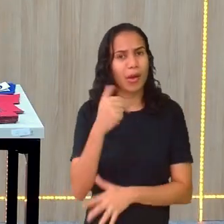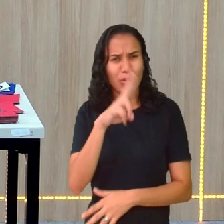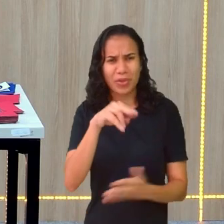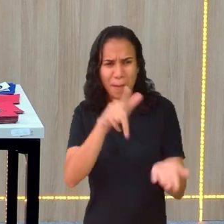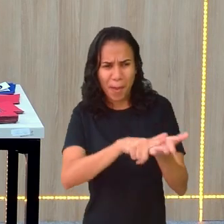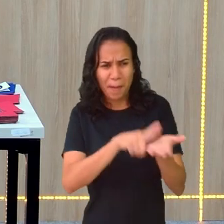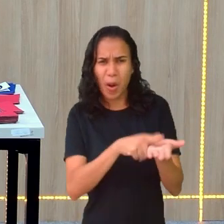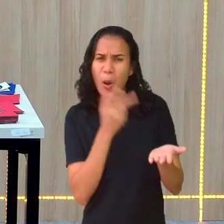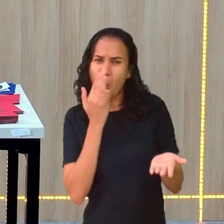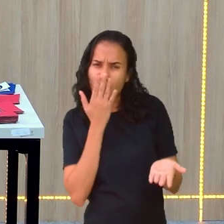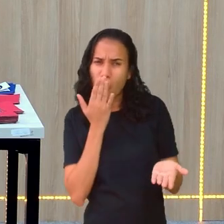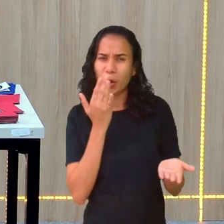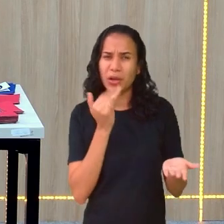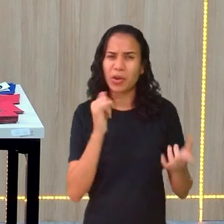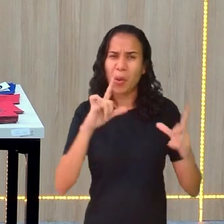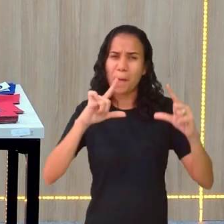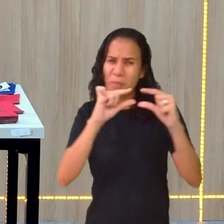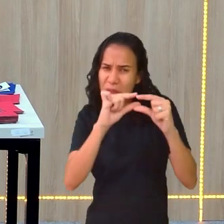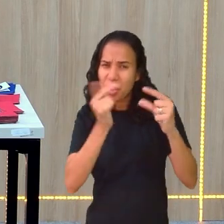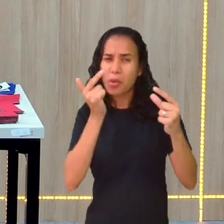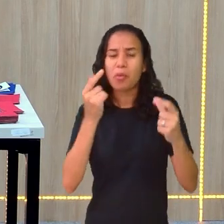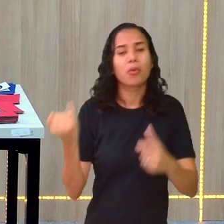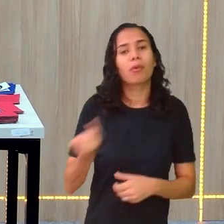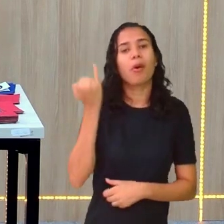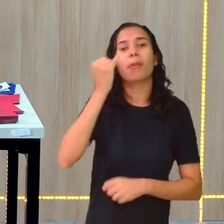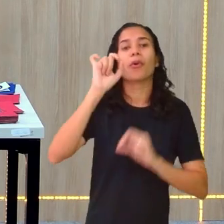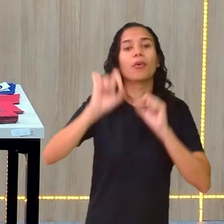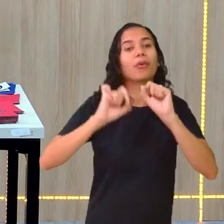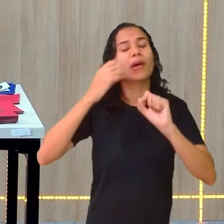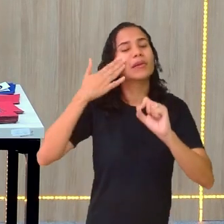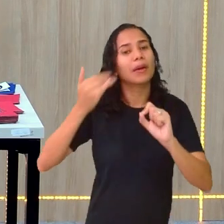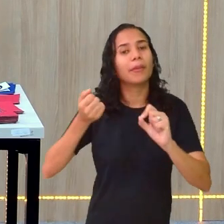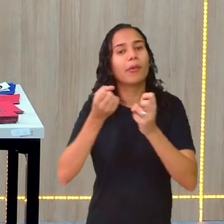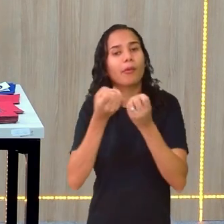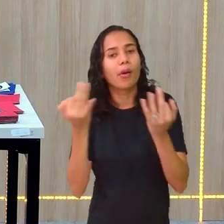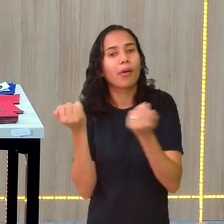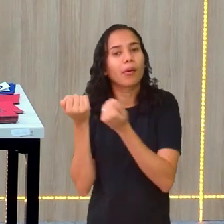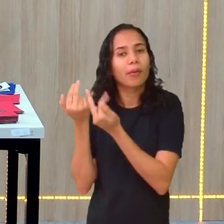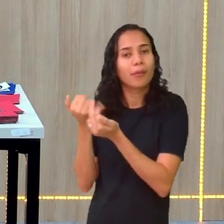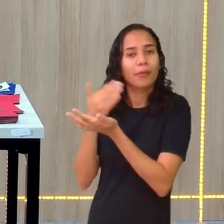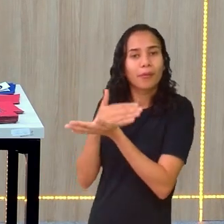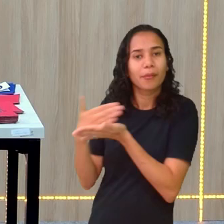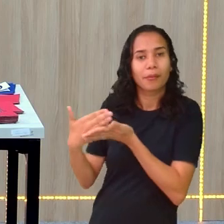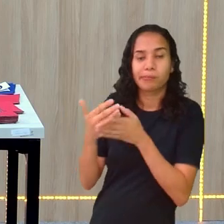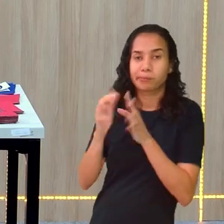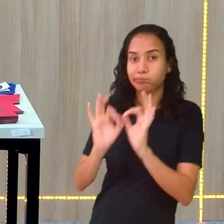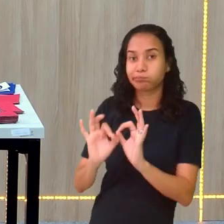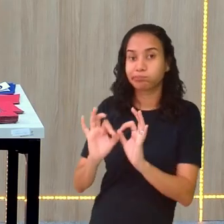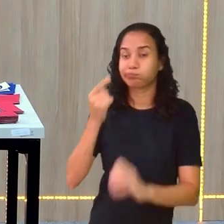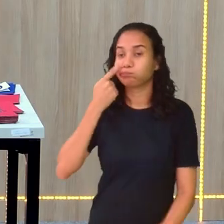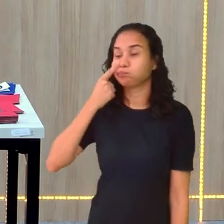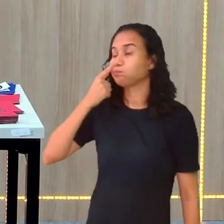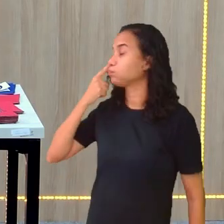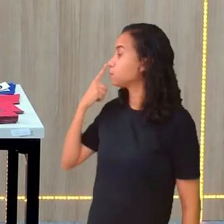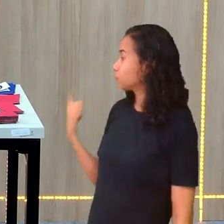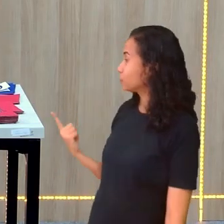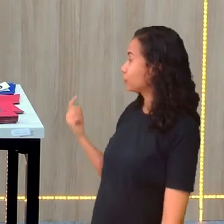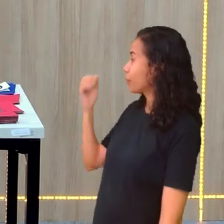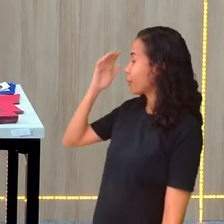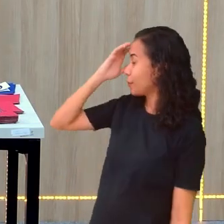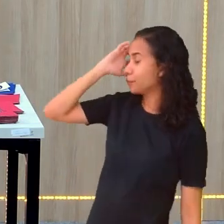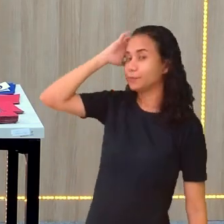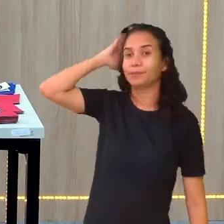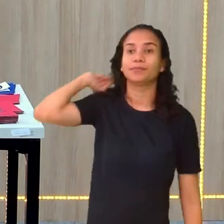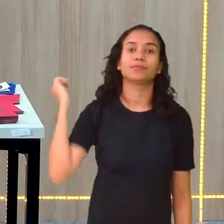folha colorida. Menorzinho. O importante é aquelas medidas que a gente viu lá no início. Bom, trouxe